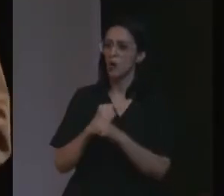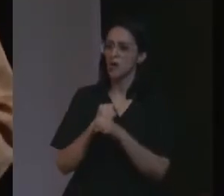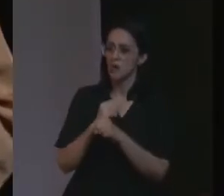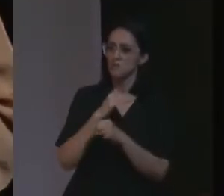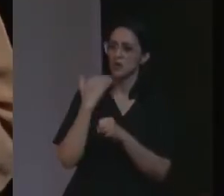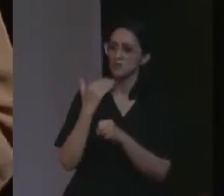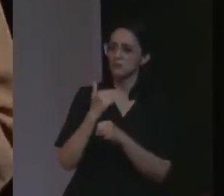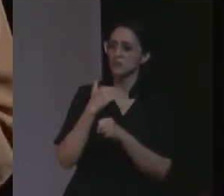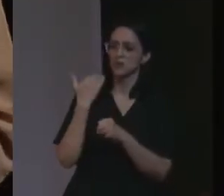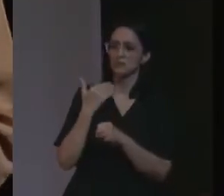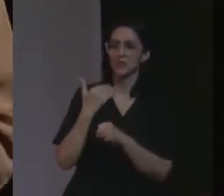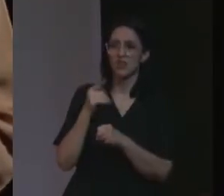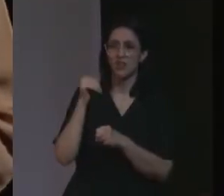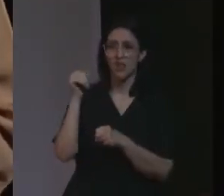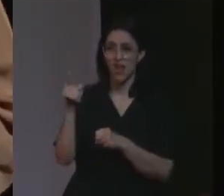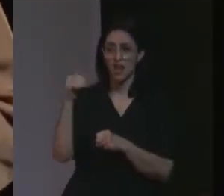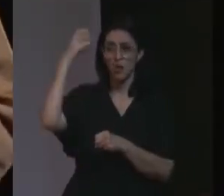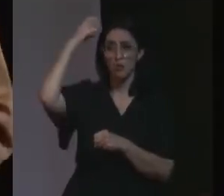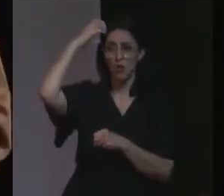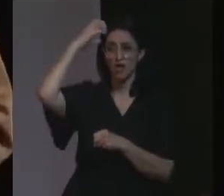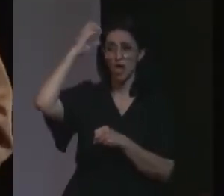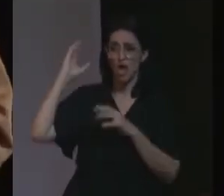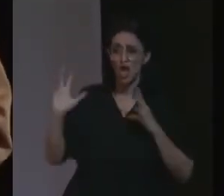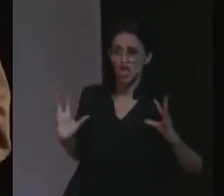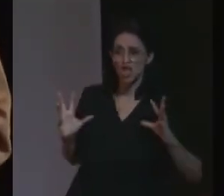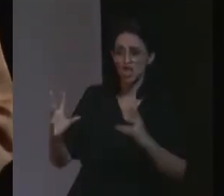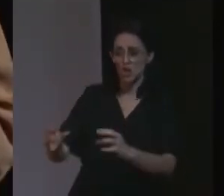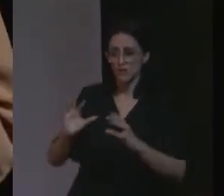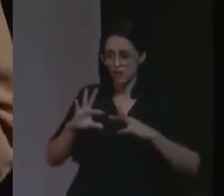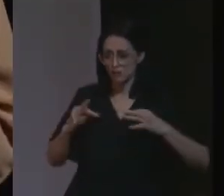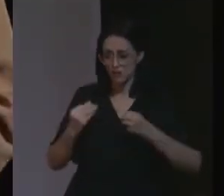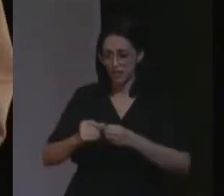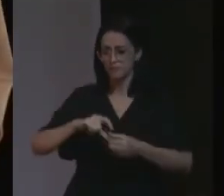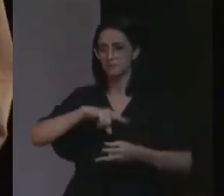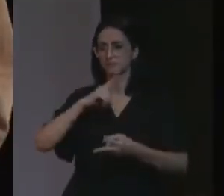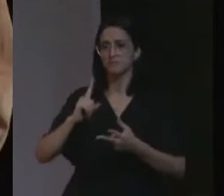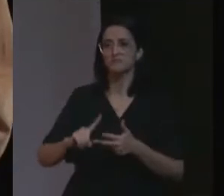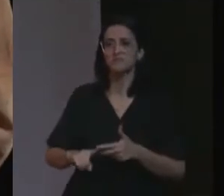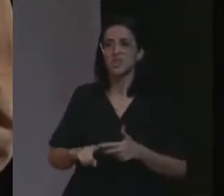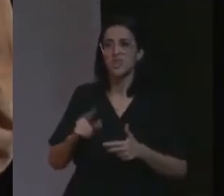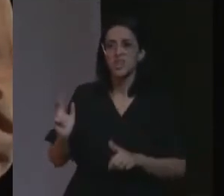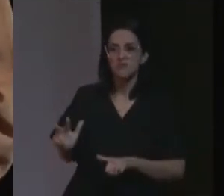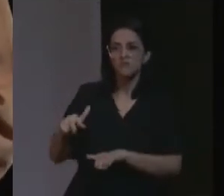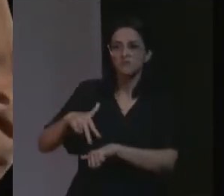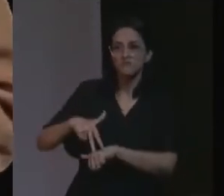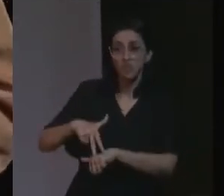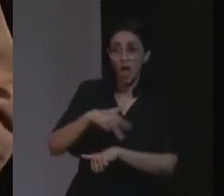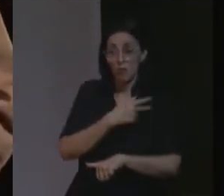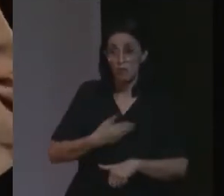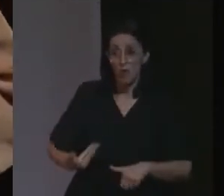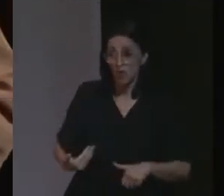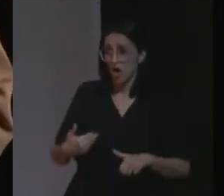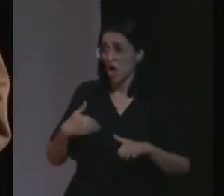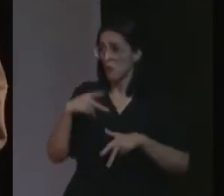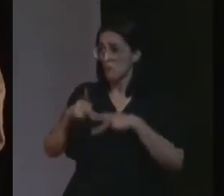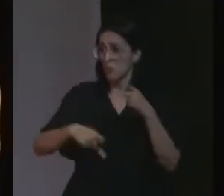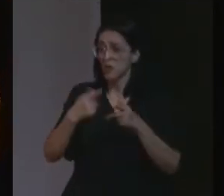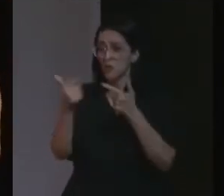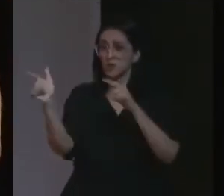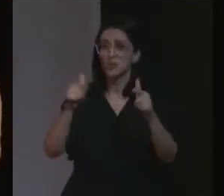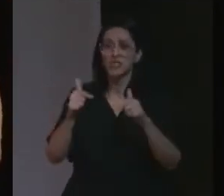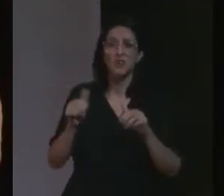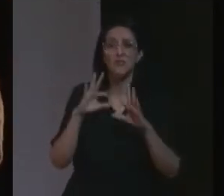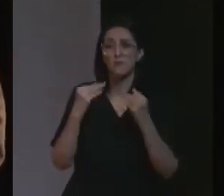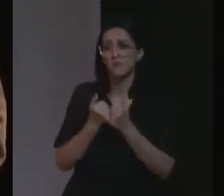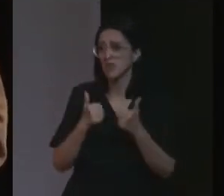morte, eu acho que não só ele seria culpado, como toda a família dele. E ele deveria não mais ocupar um cargo público, nem ele e nem ninguém que é